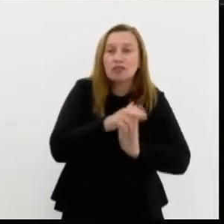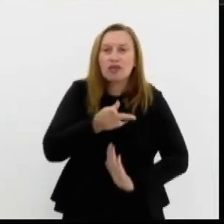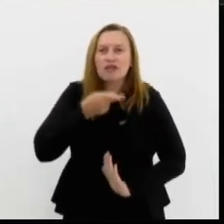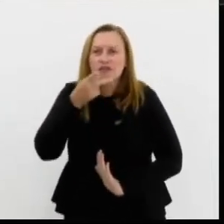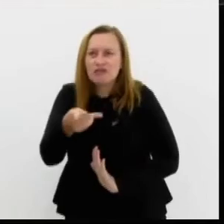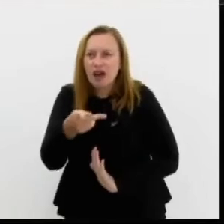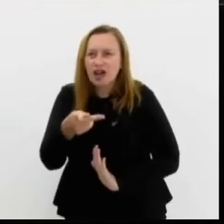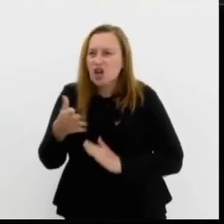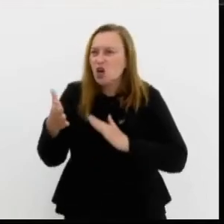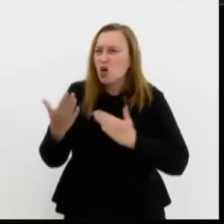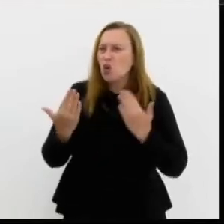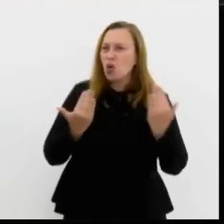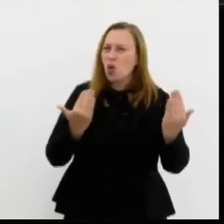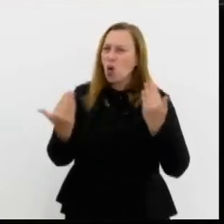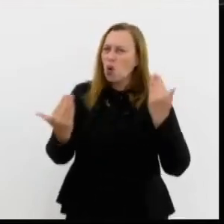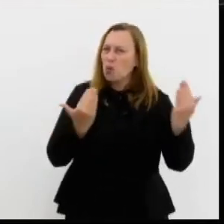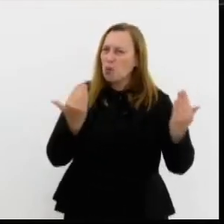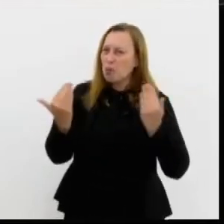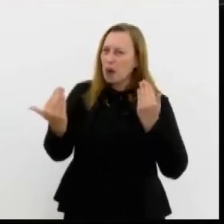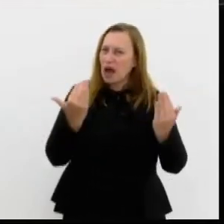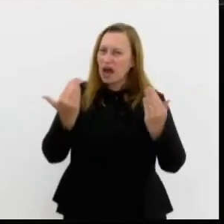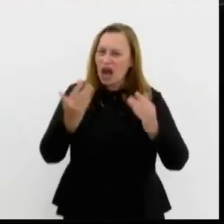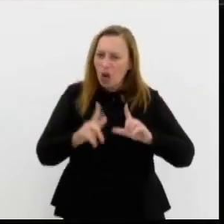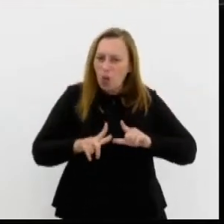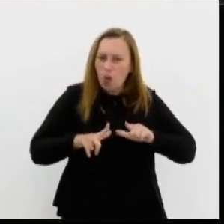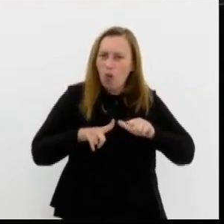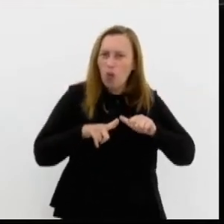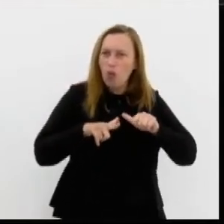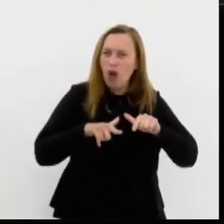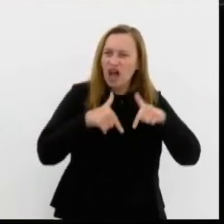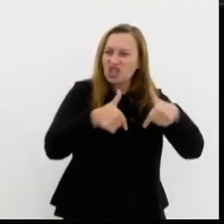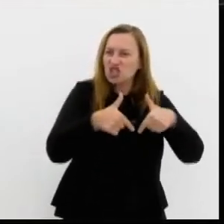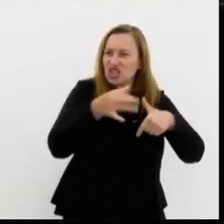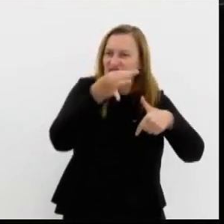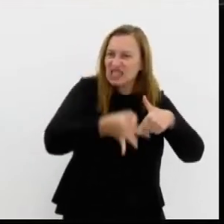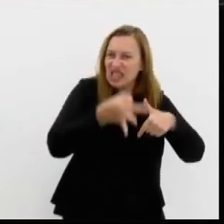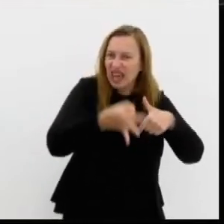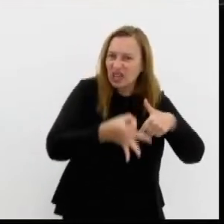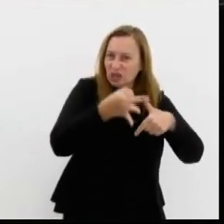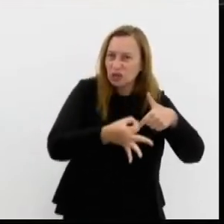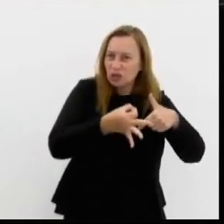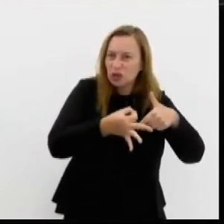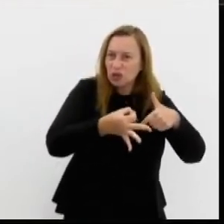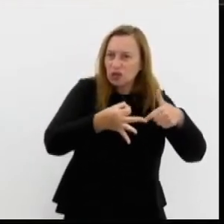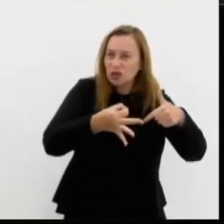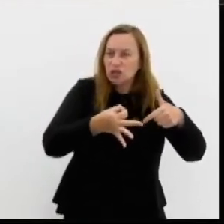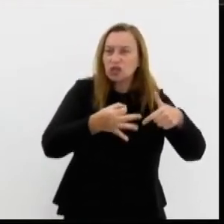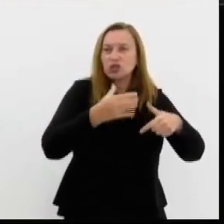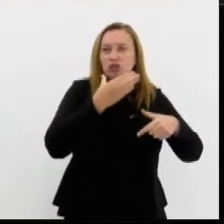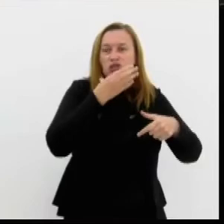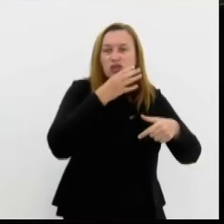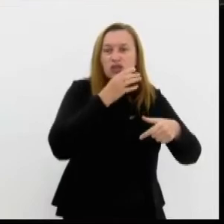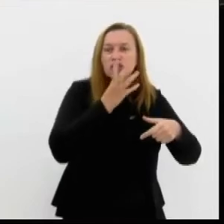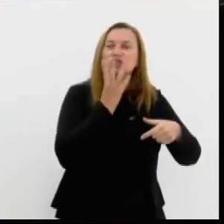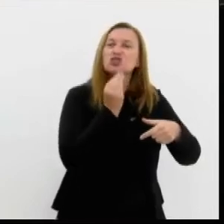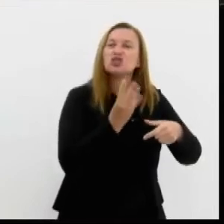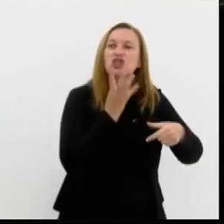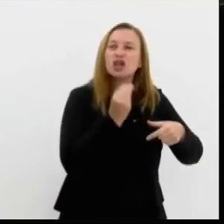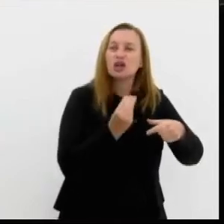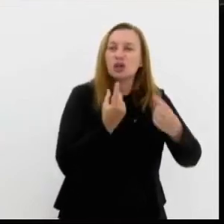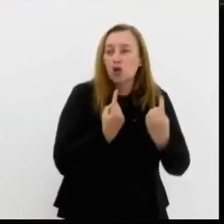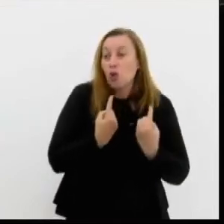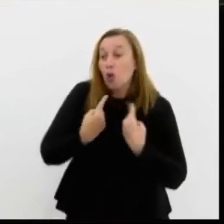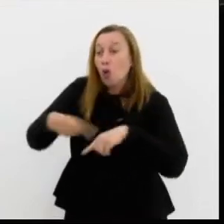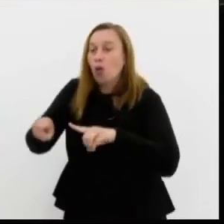Comparar a ação legítima de Ijael contra o grupo terrorista